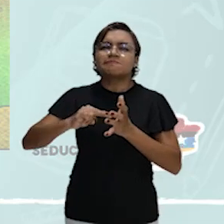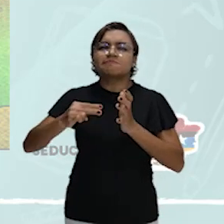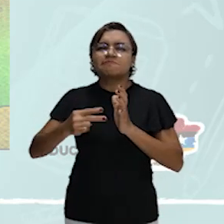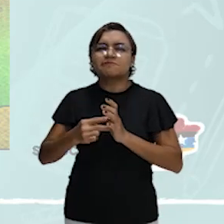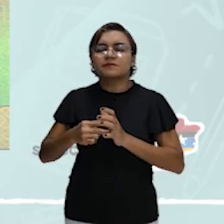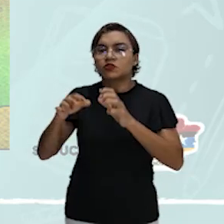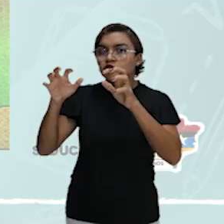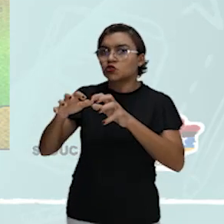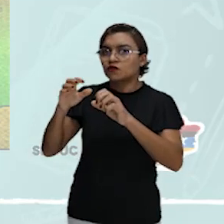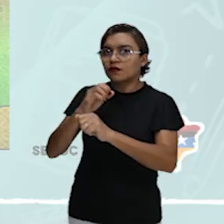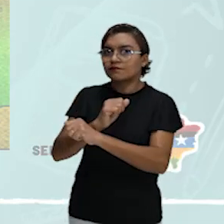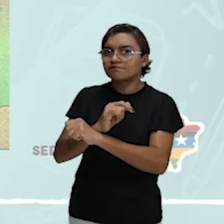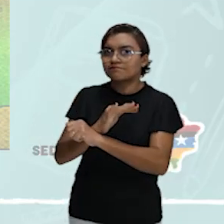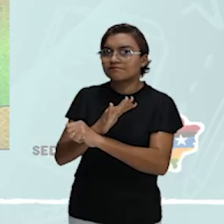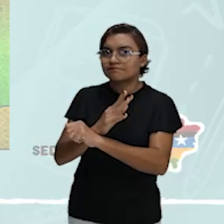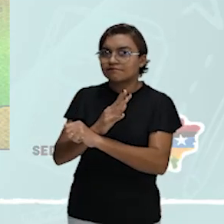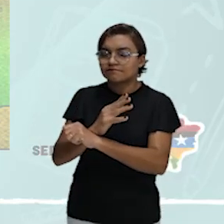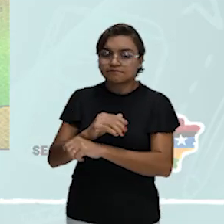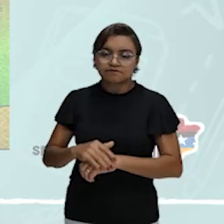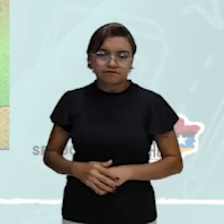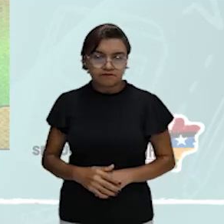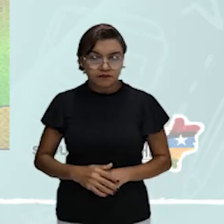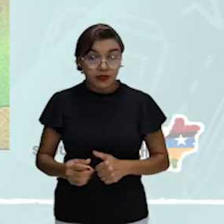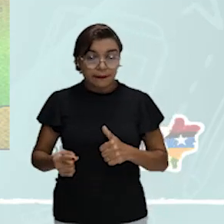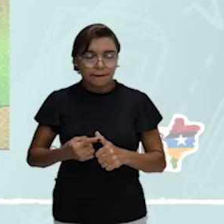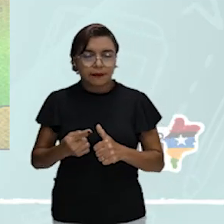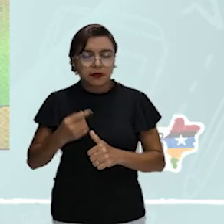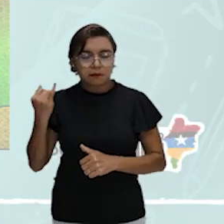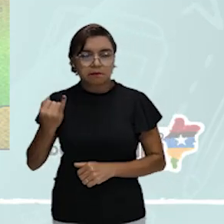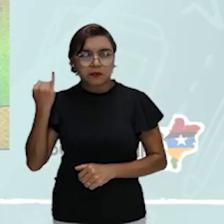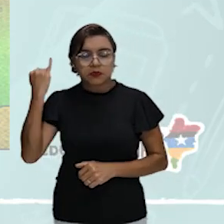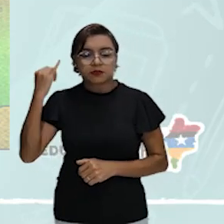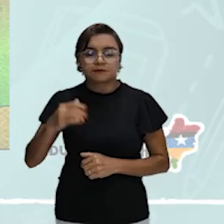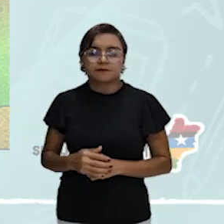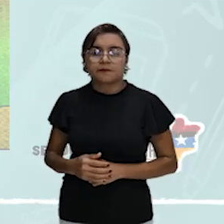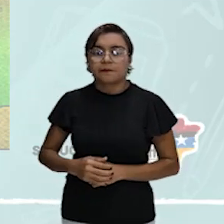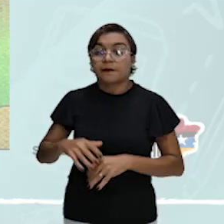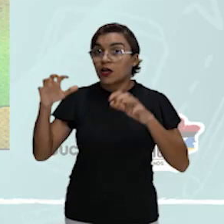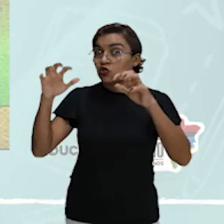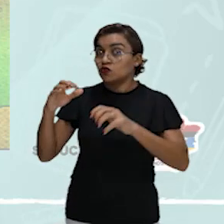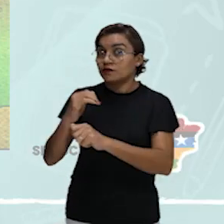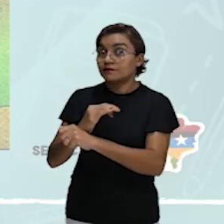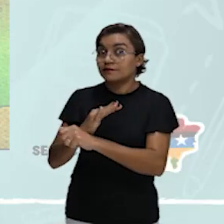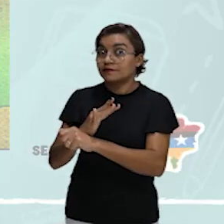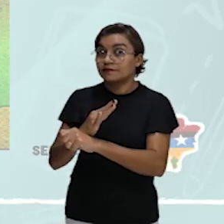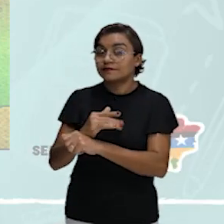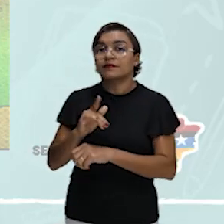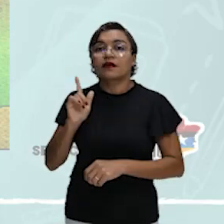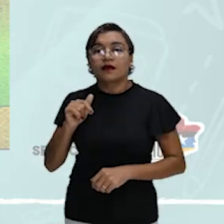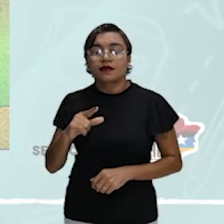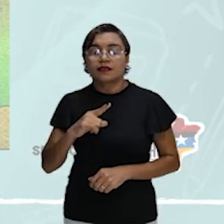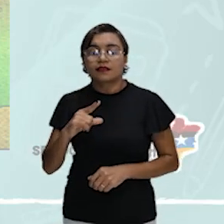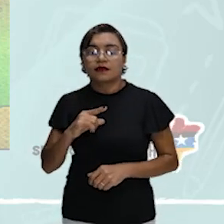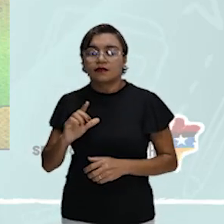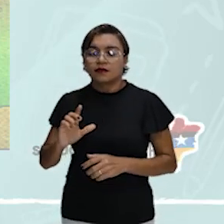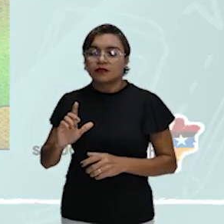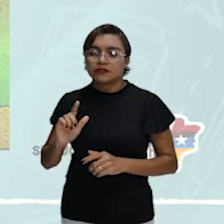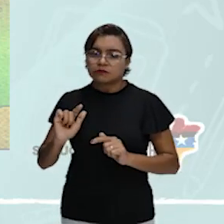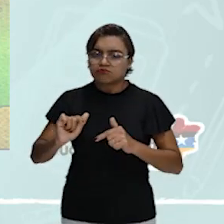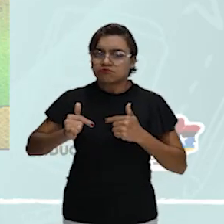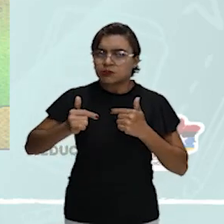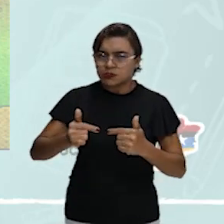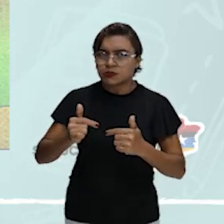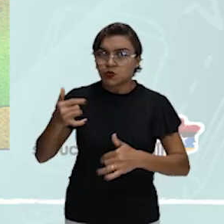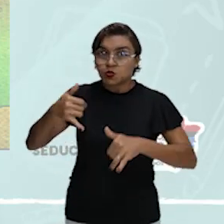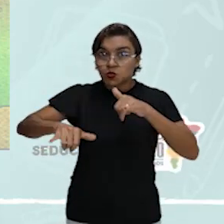chuva ácida. Primeira coisa importante. A chuva ácida, galera, é gerada por uma reação química